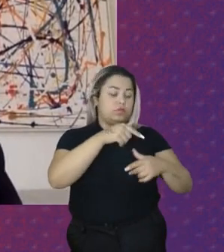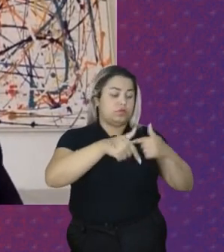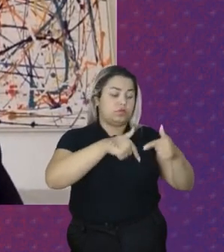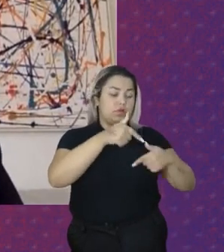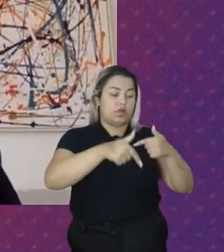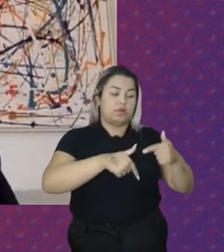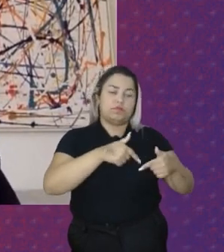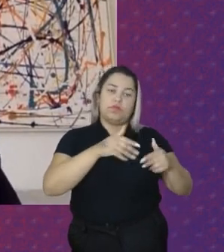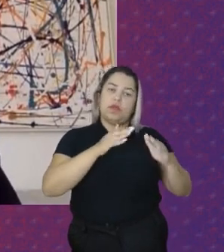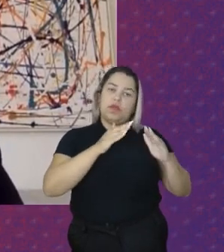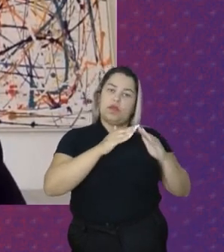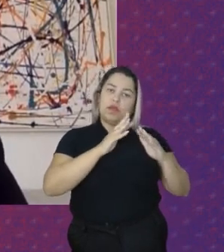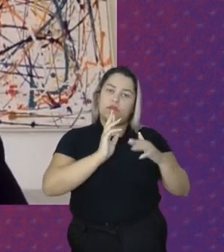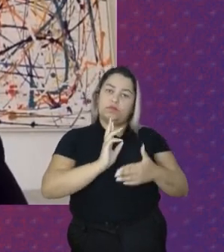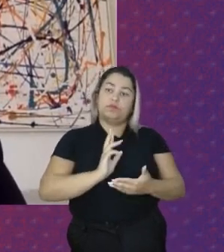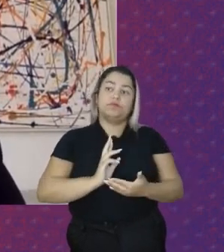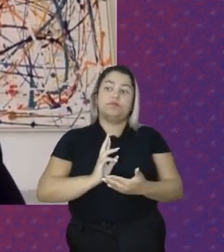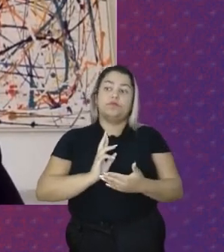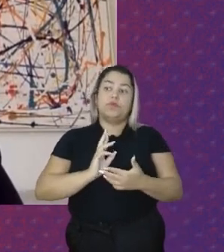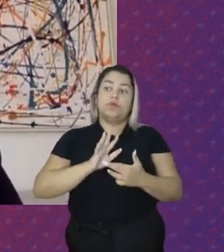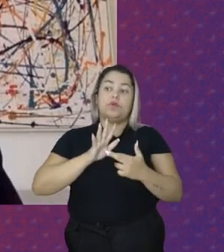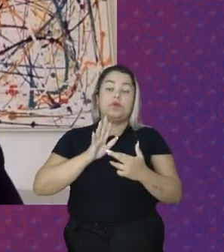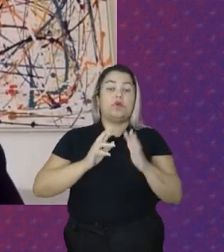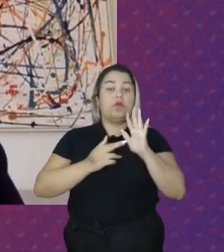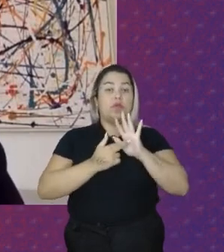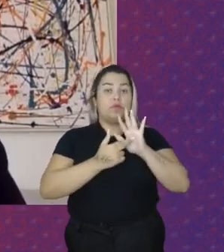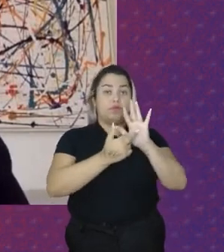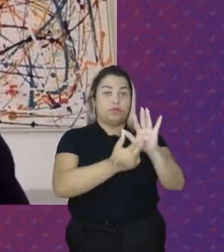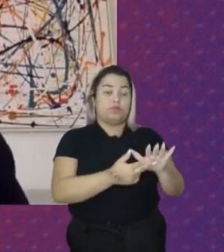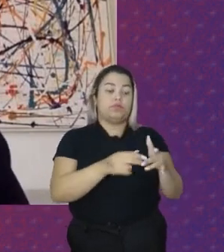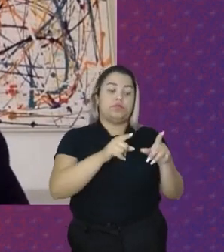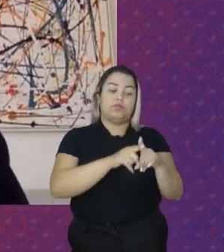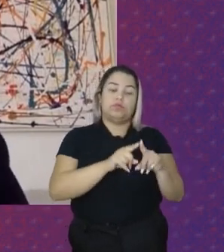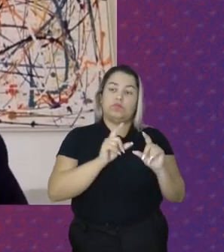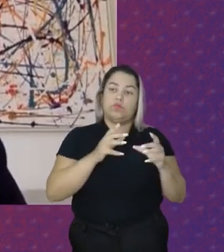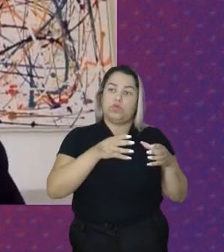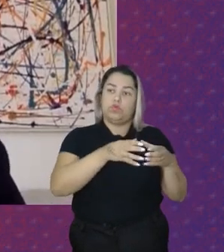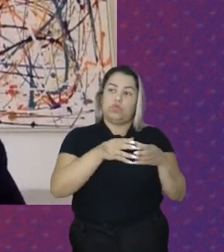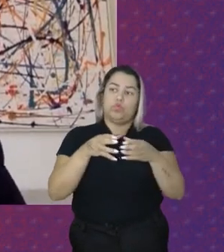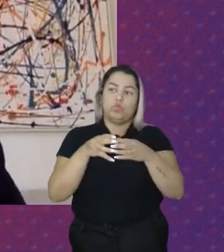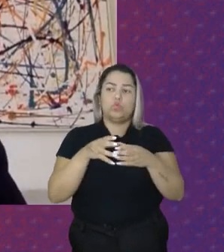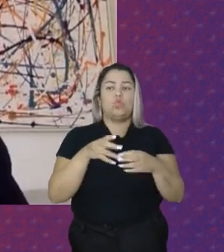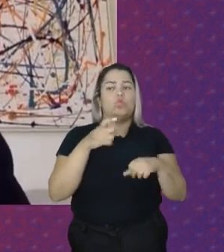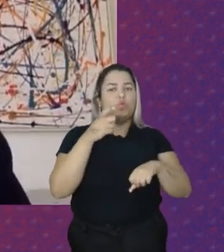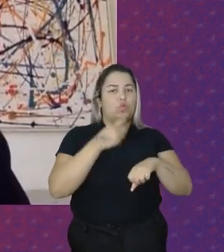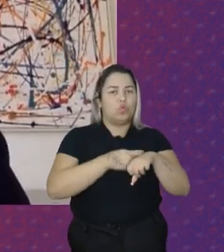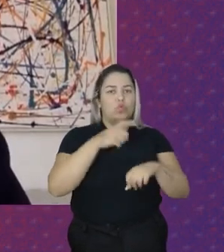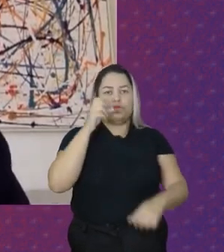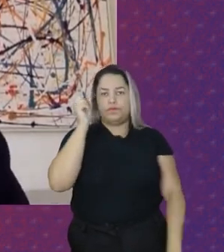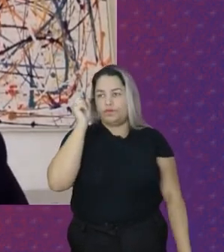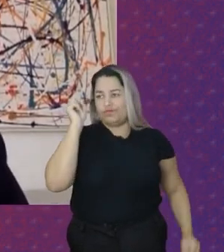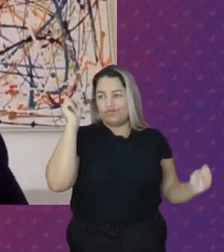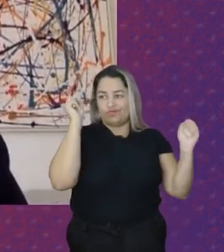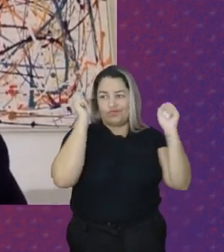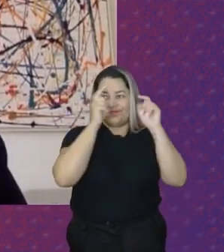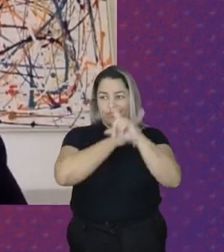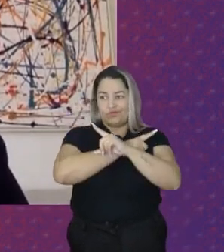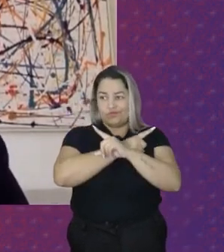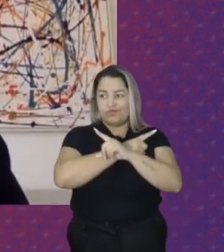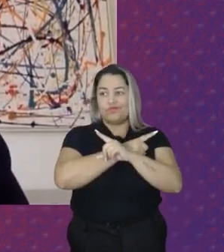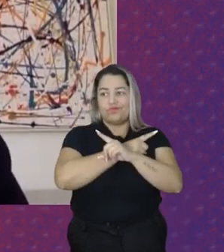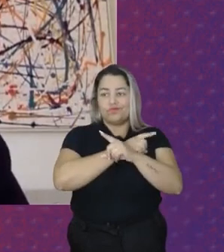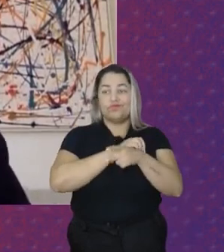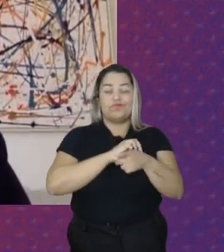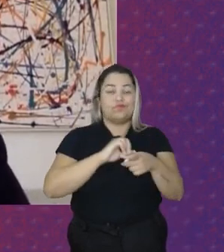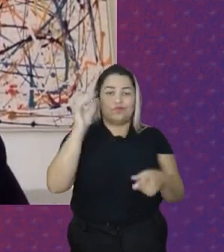Representa Por esses fatores O núcleo duro Do déficit de trabalho Decente No